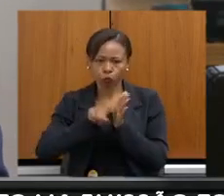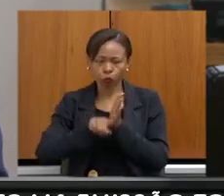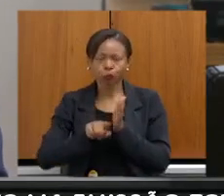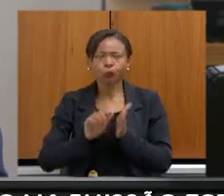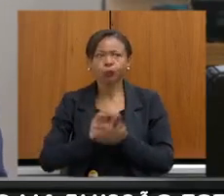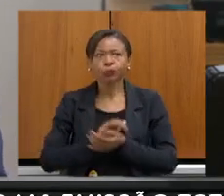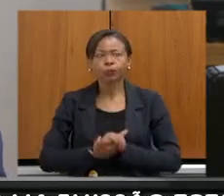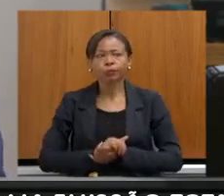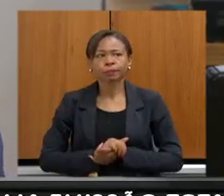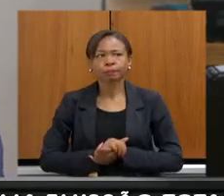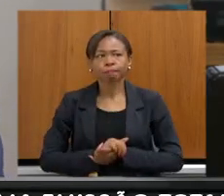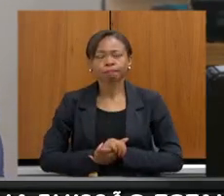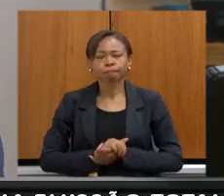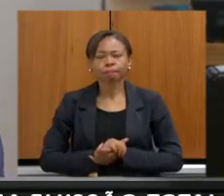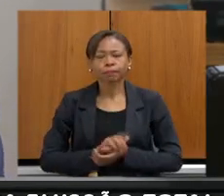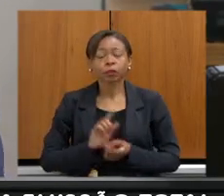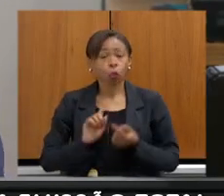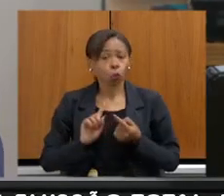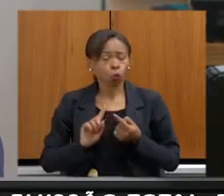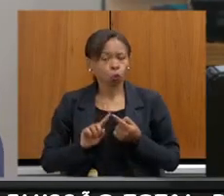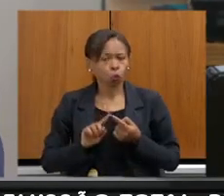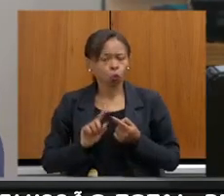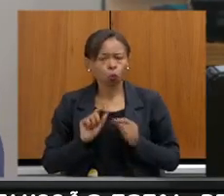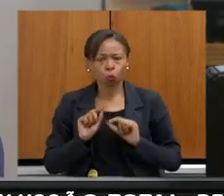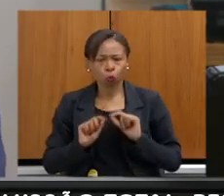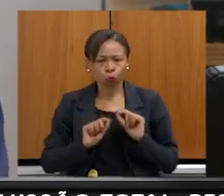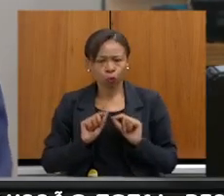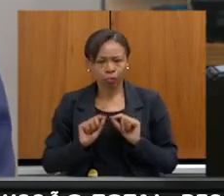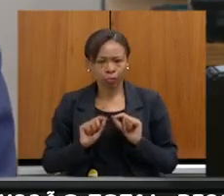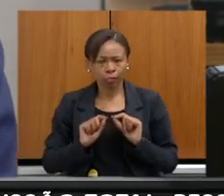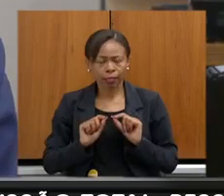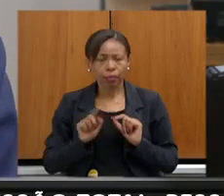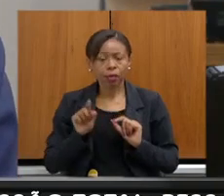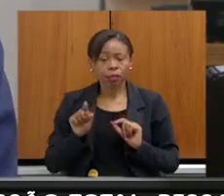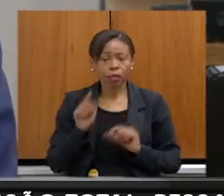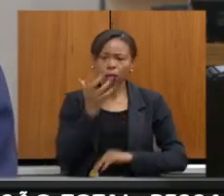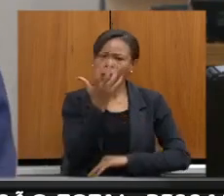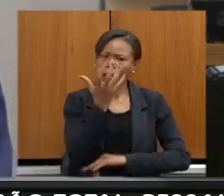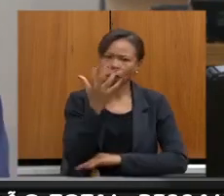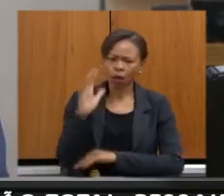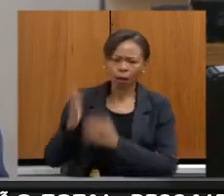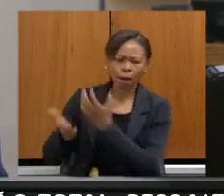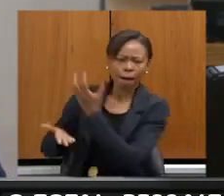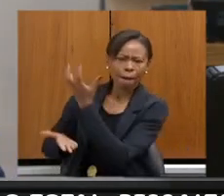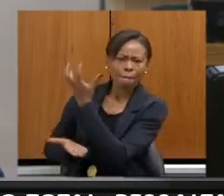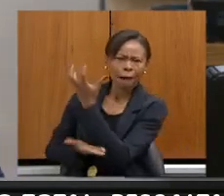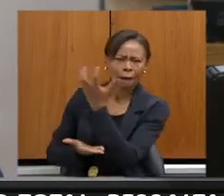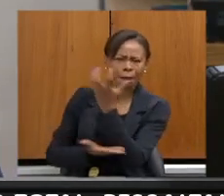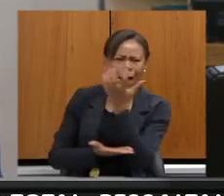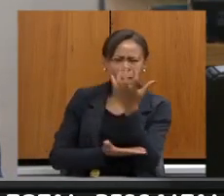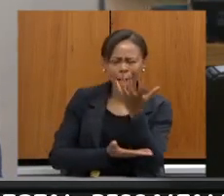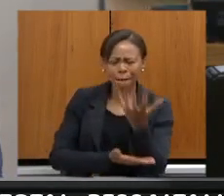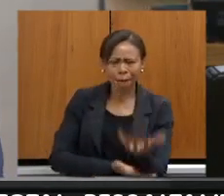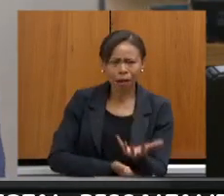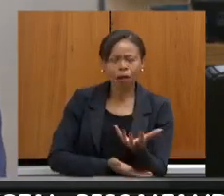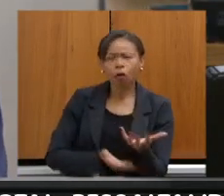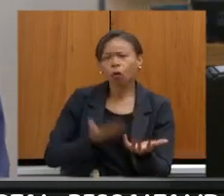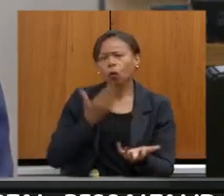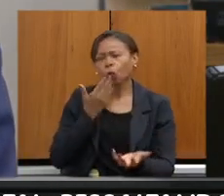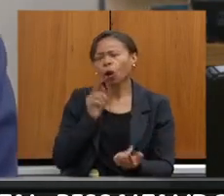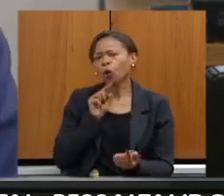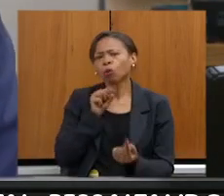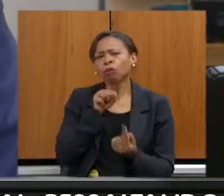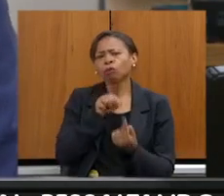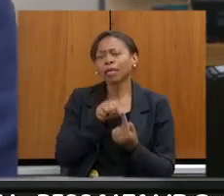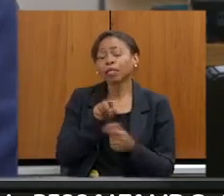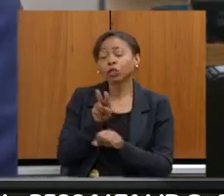Um deles é que, em contraposição ao desmatamento observado, qual seria a meta de conservação e restauração de